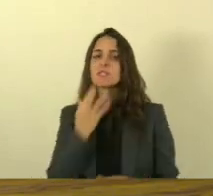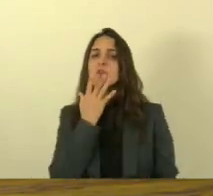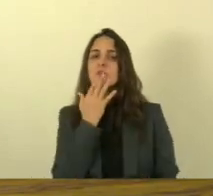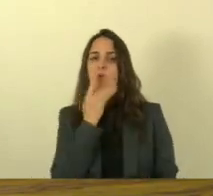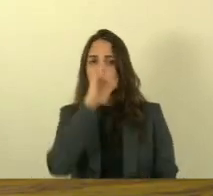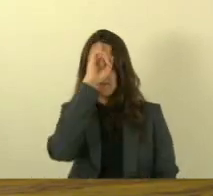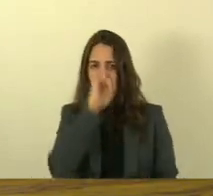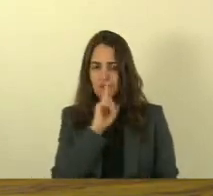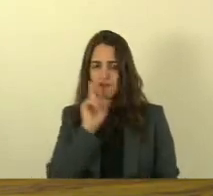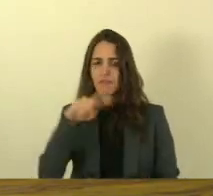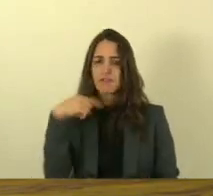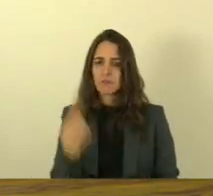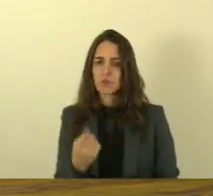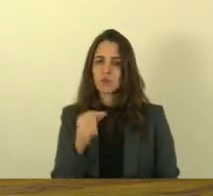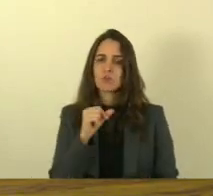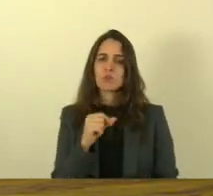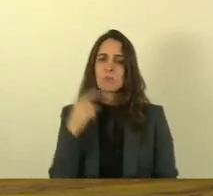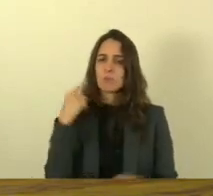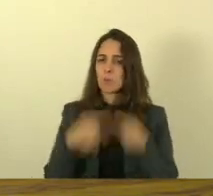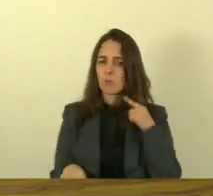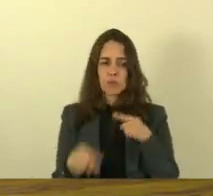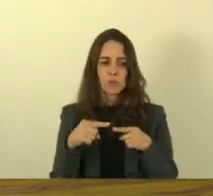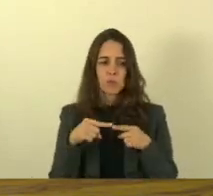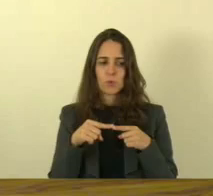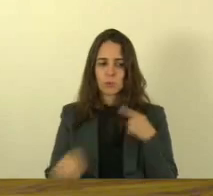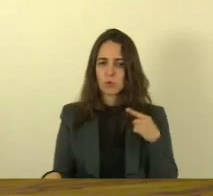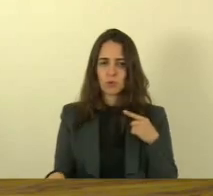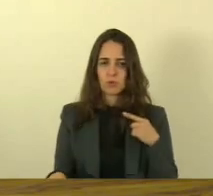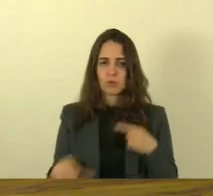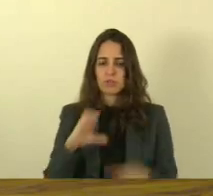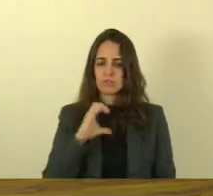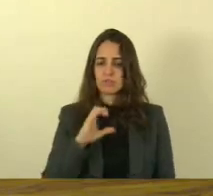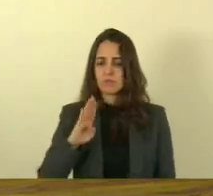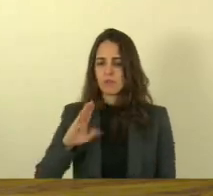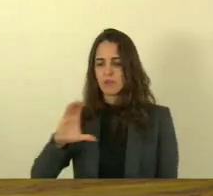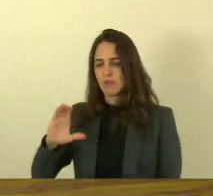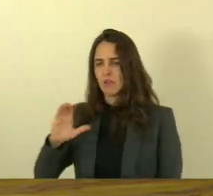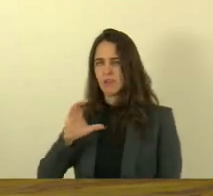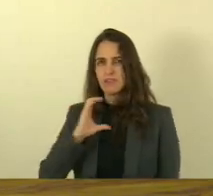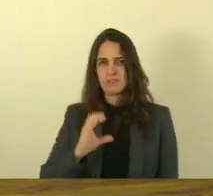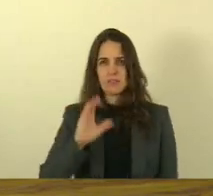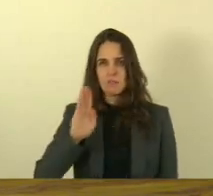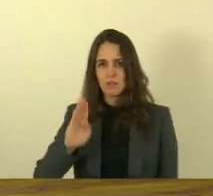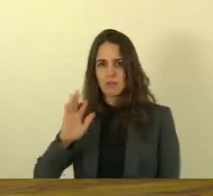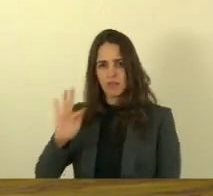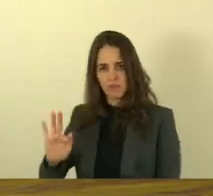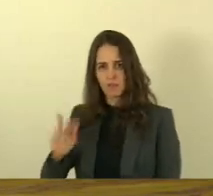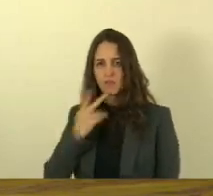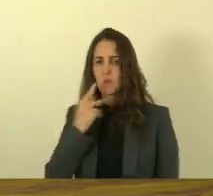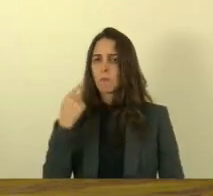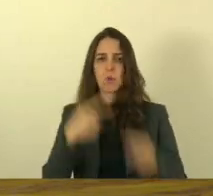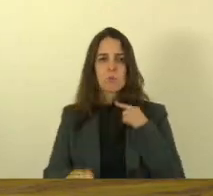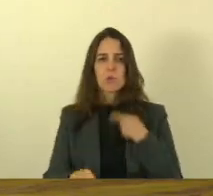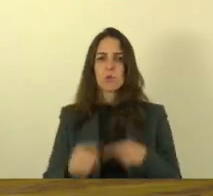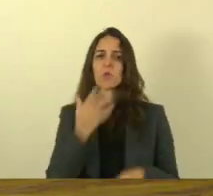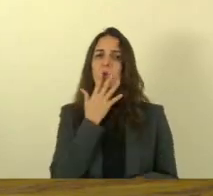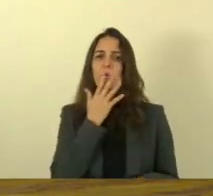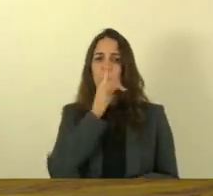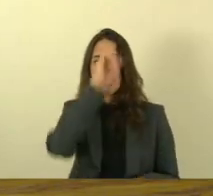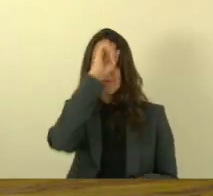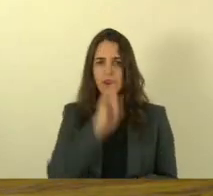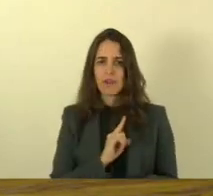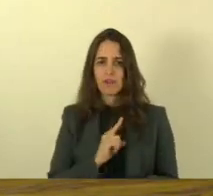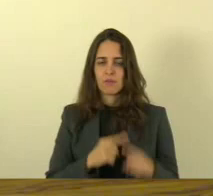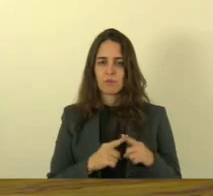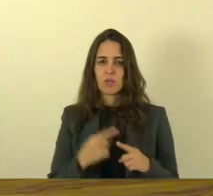logo depois por uma proibição da CBF de que nenhum time poderia ter a camisa amarela para não